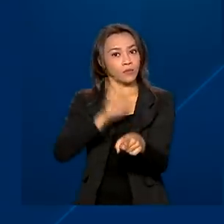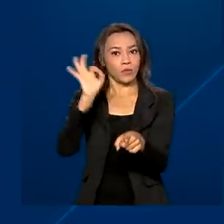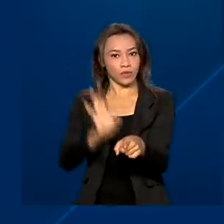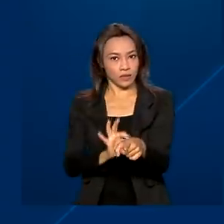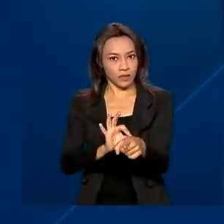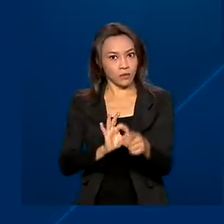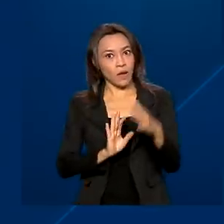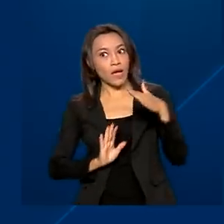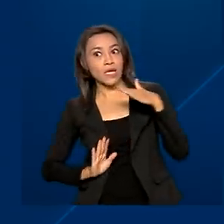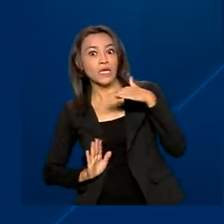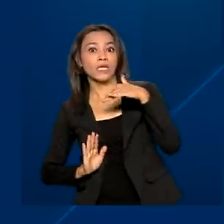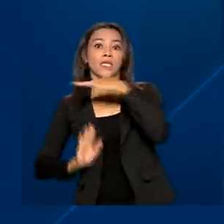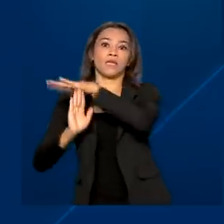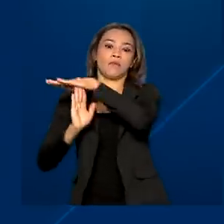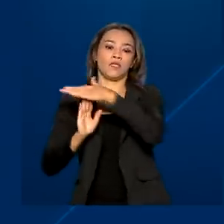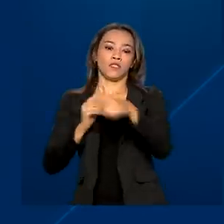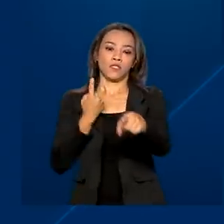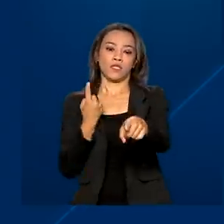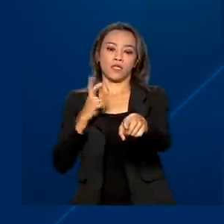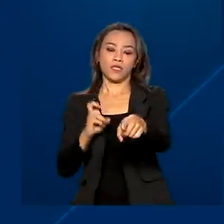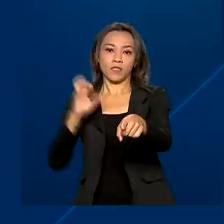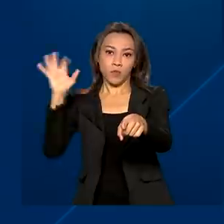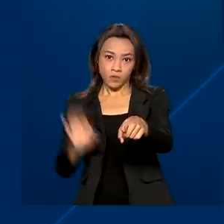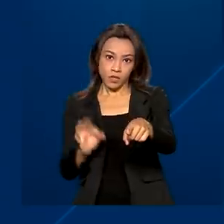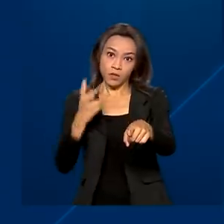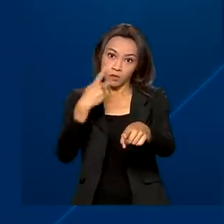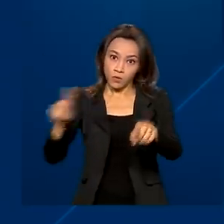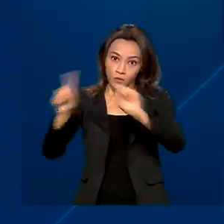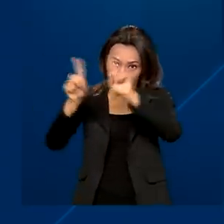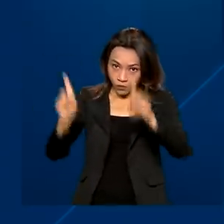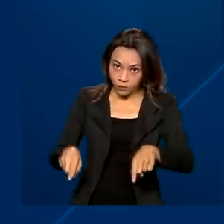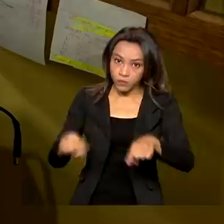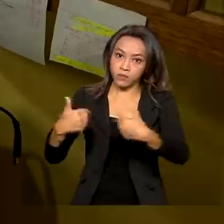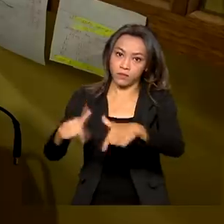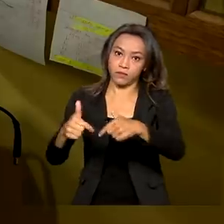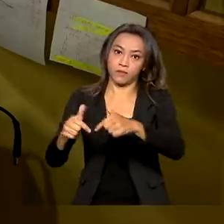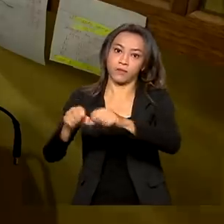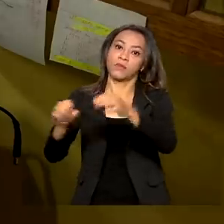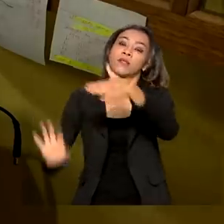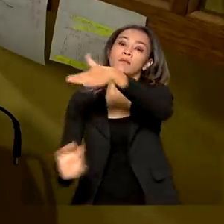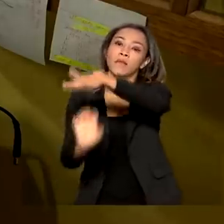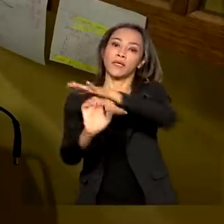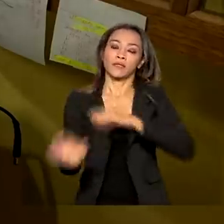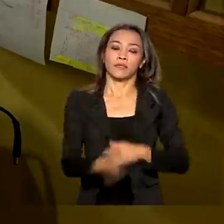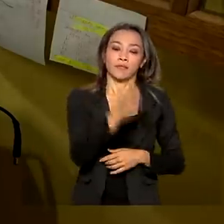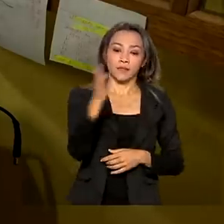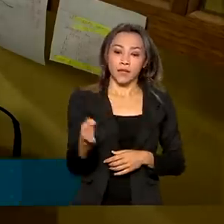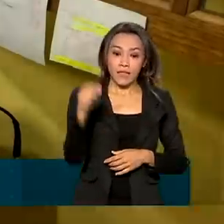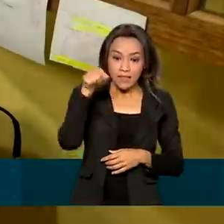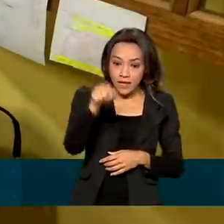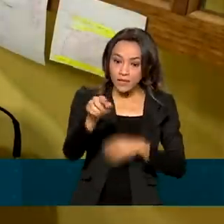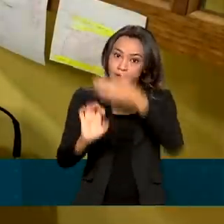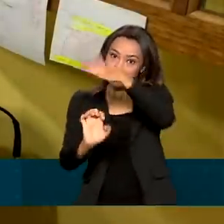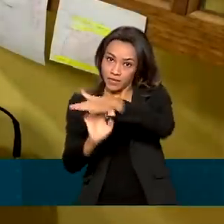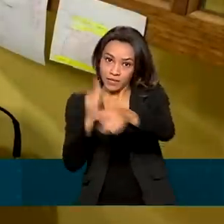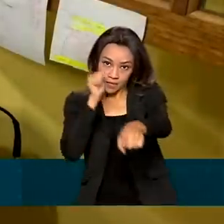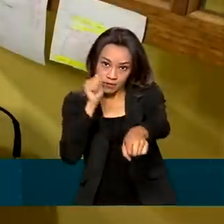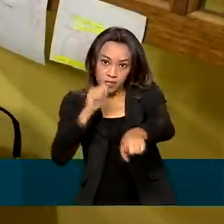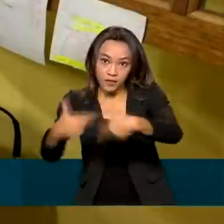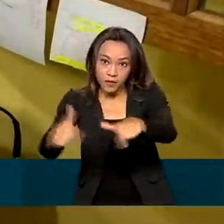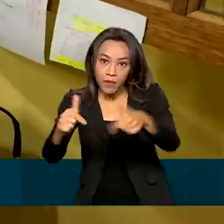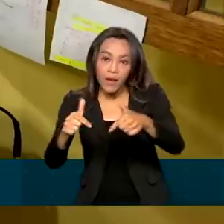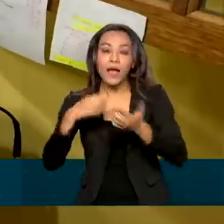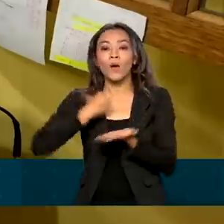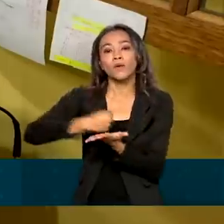e um máximo de 15% do seu quadro de funcionários. Na empresa que a Giovana trabalha, a contratação de